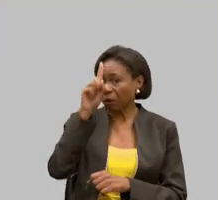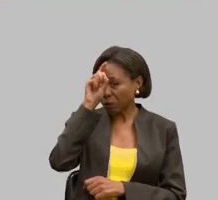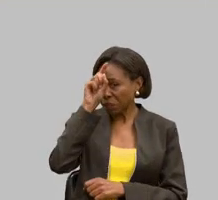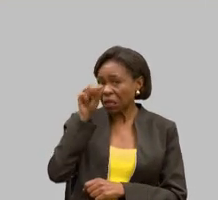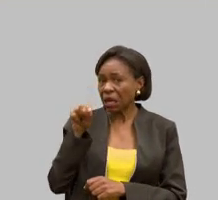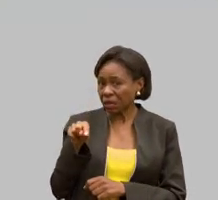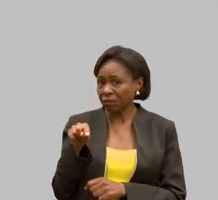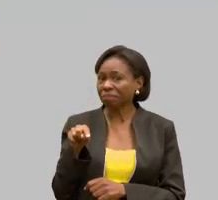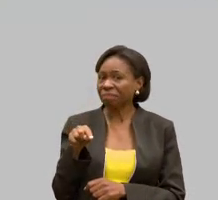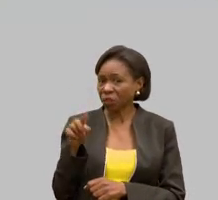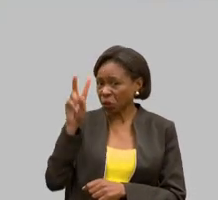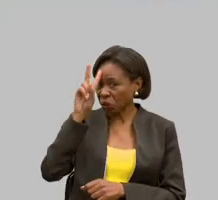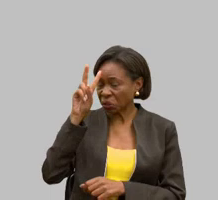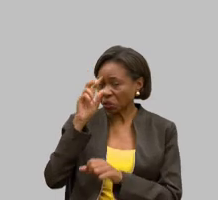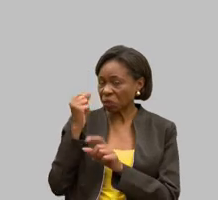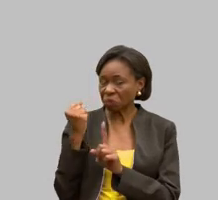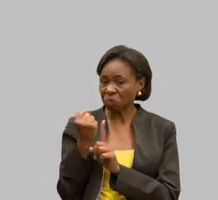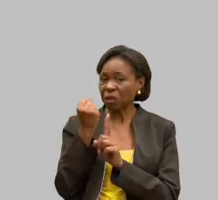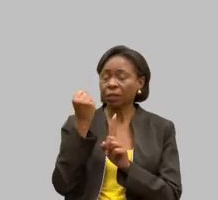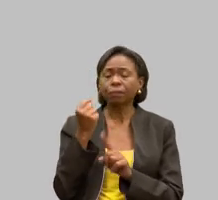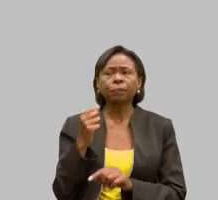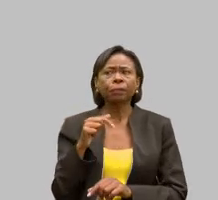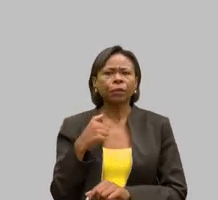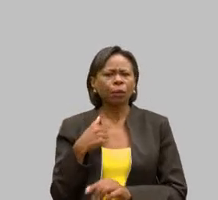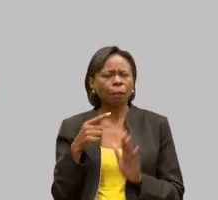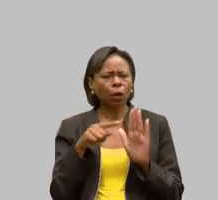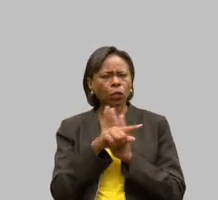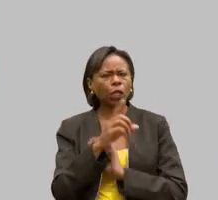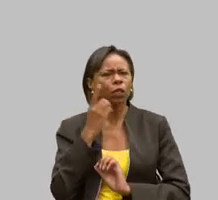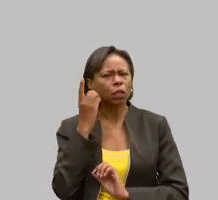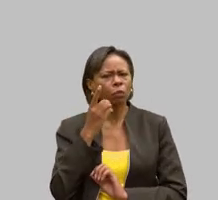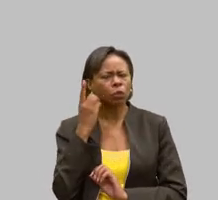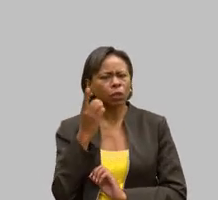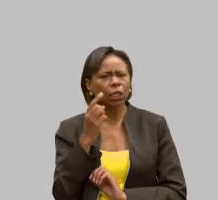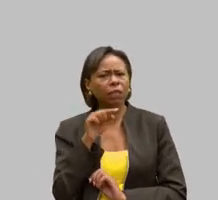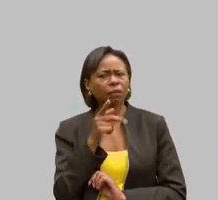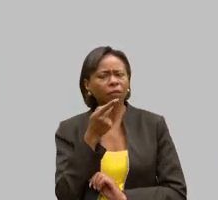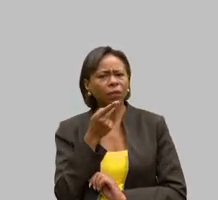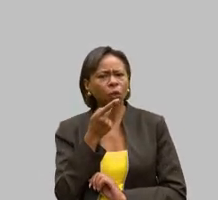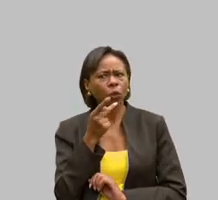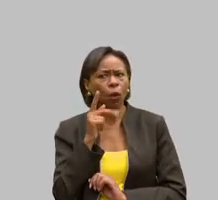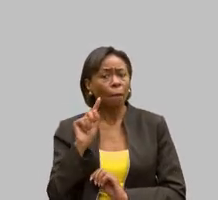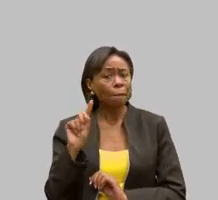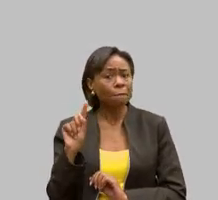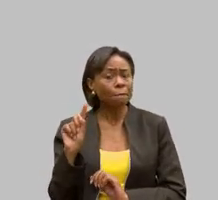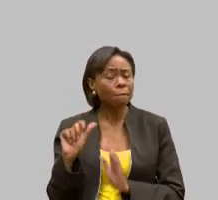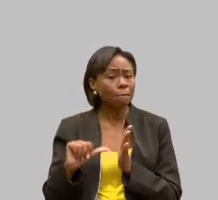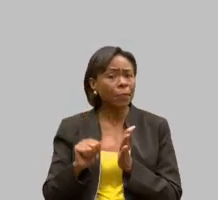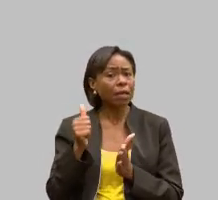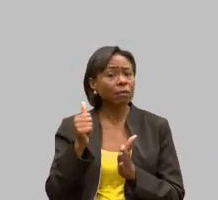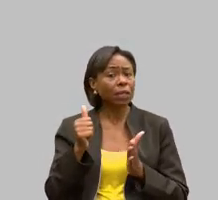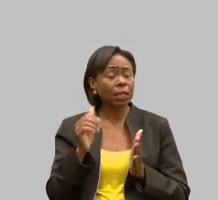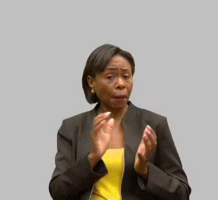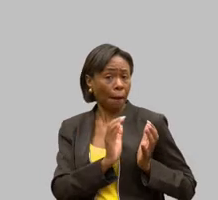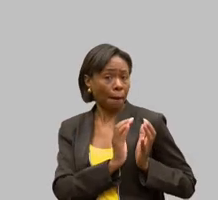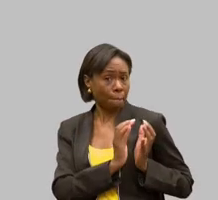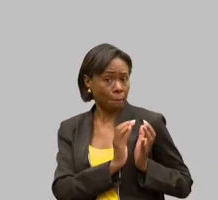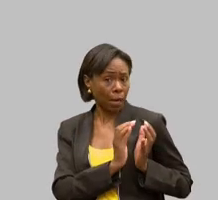perguntei para o Bichir, ele disse aqui que a primeira pai de Minas Gerais foi de São Lourenço, foi em